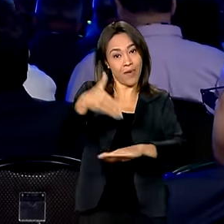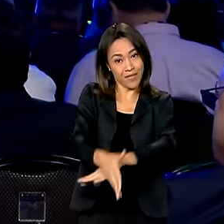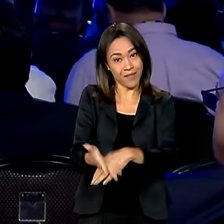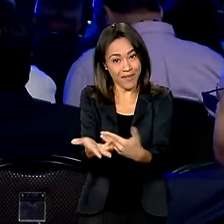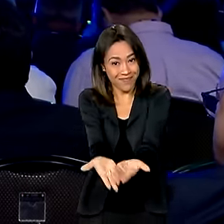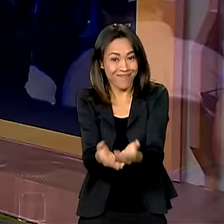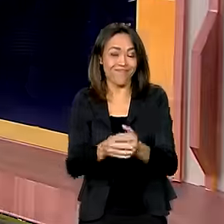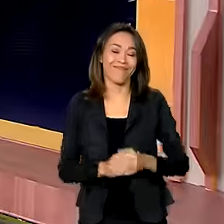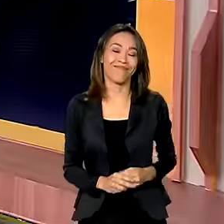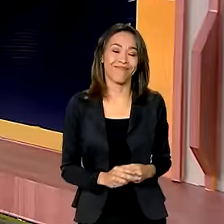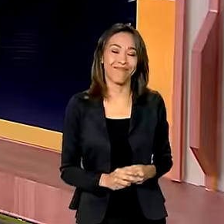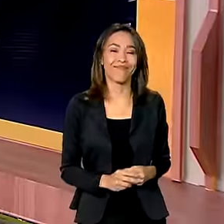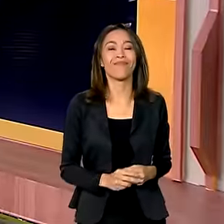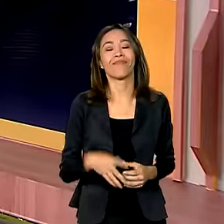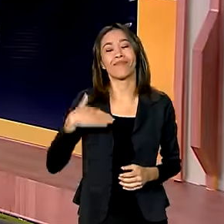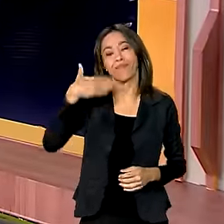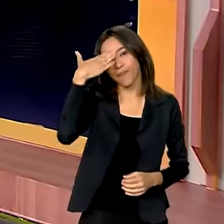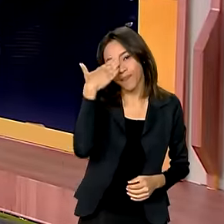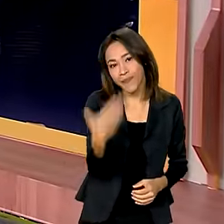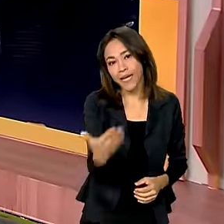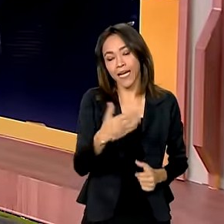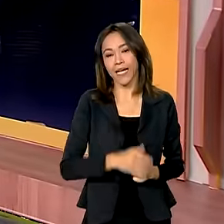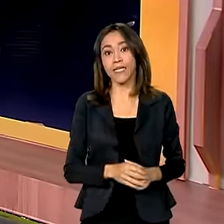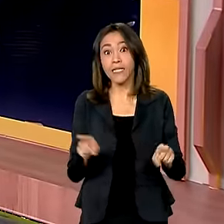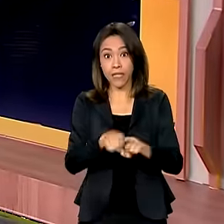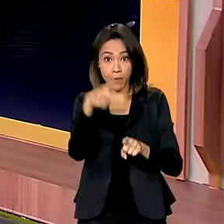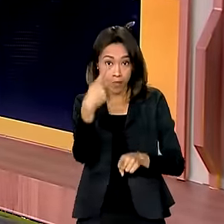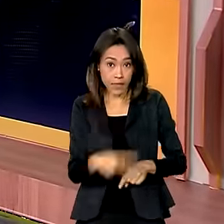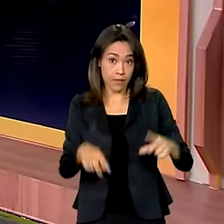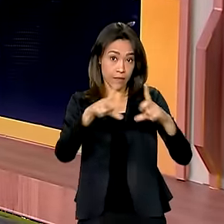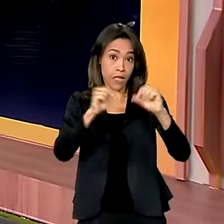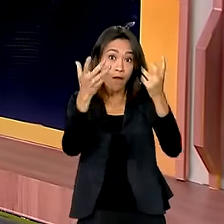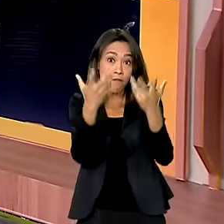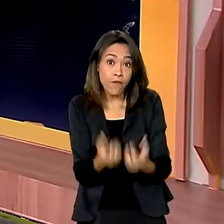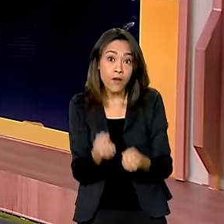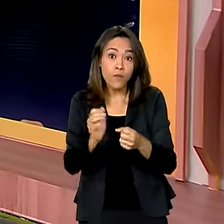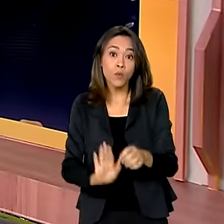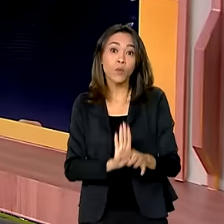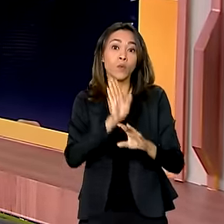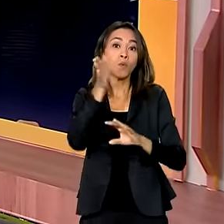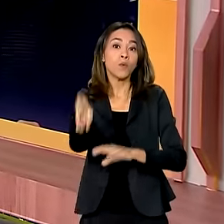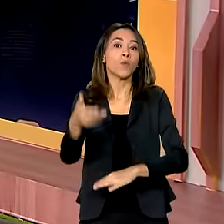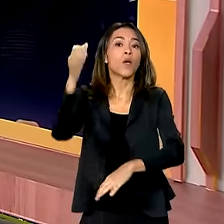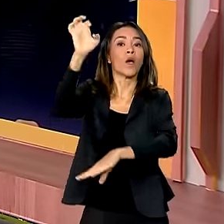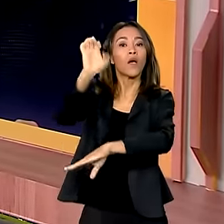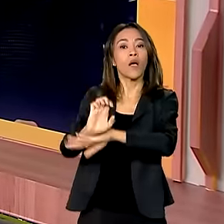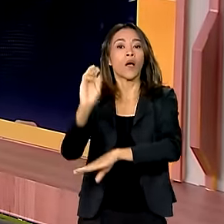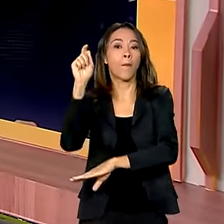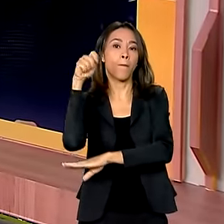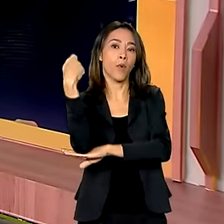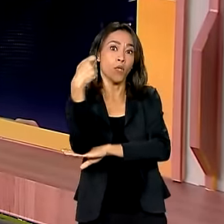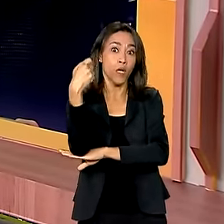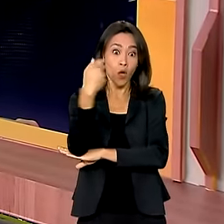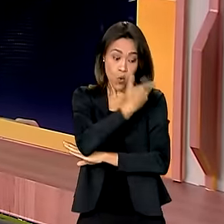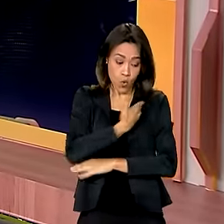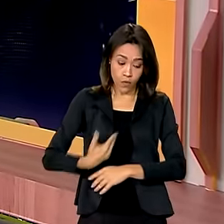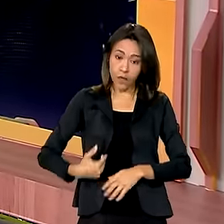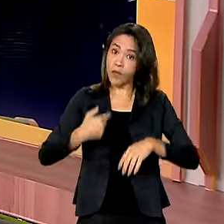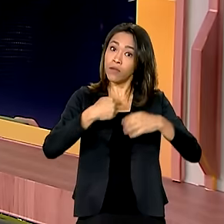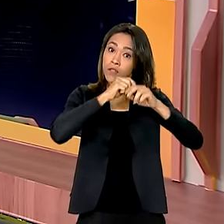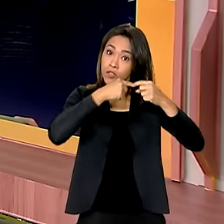volto com você no estúdio. Obrigada, Jéssica. E de Brasília, nós vamos a Porto Alegre, porque o governo lançou um site com